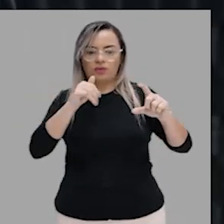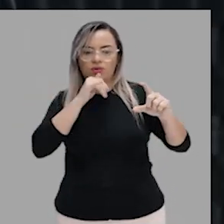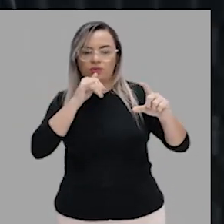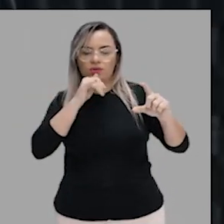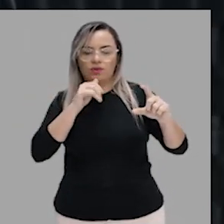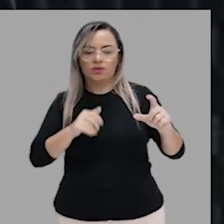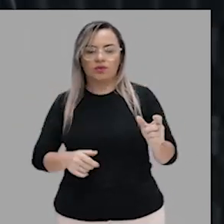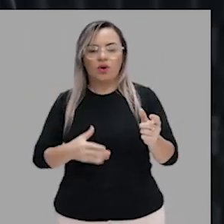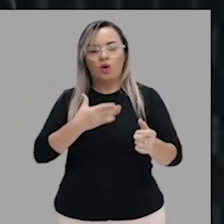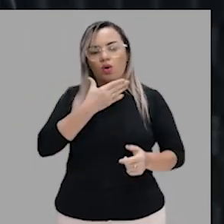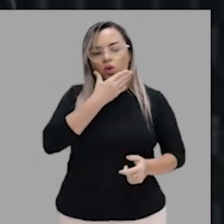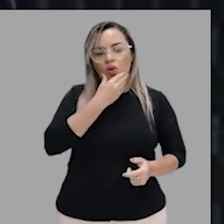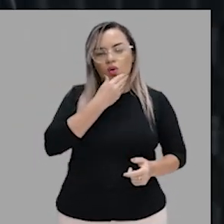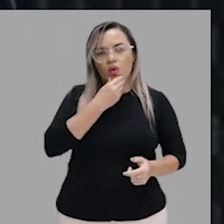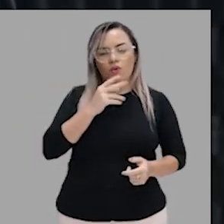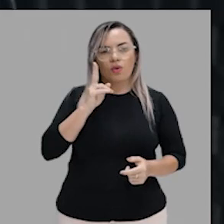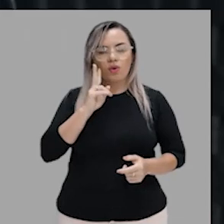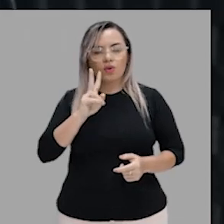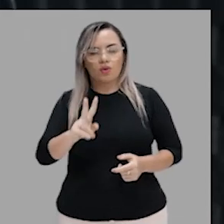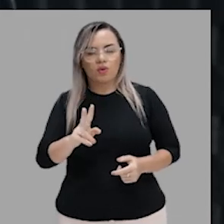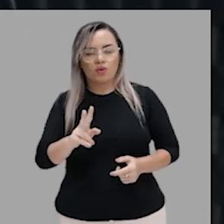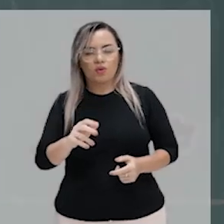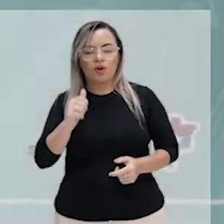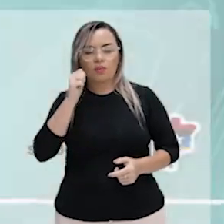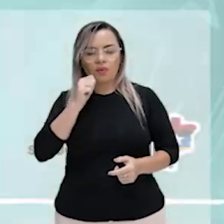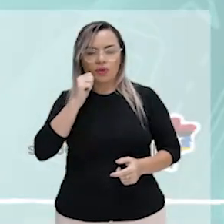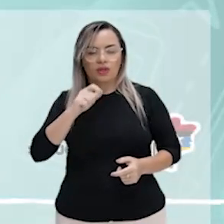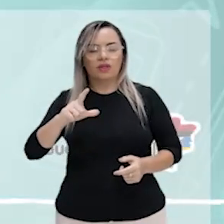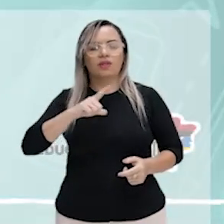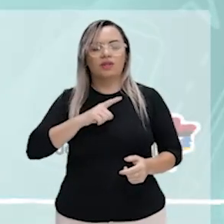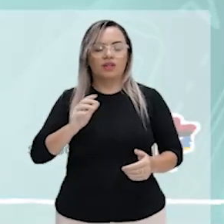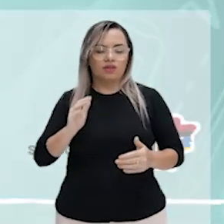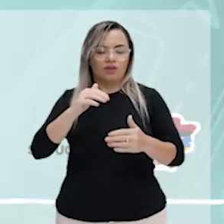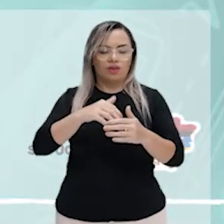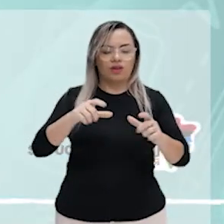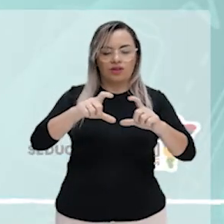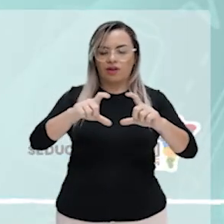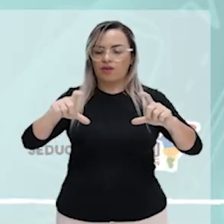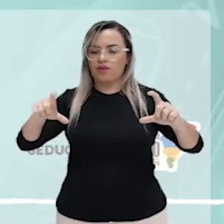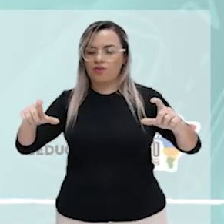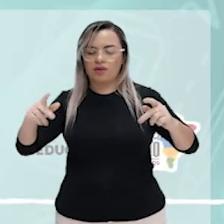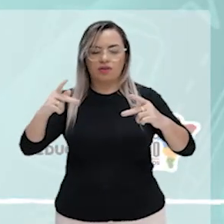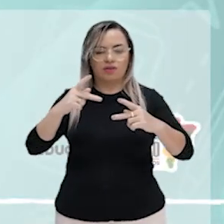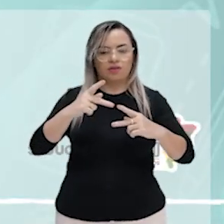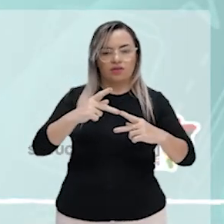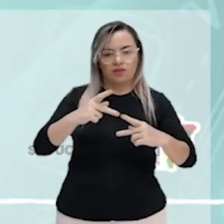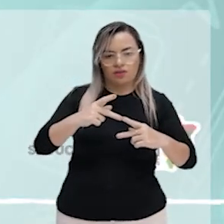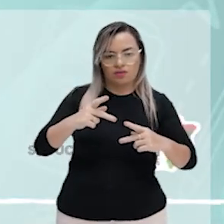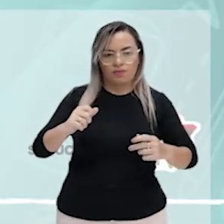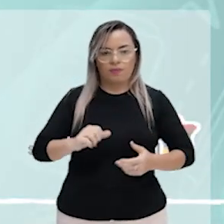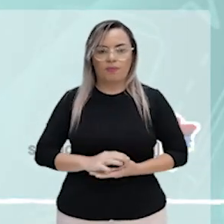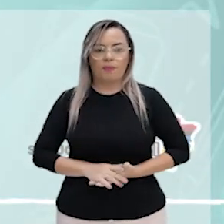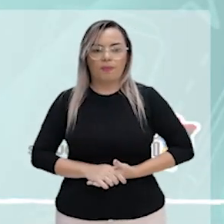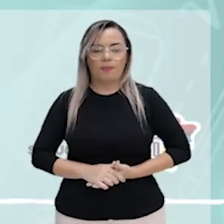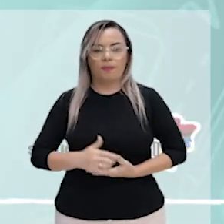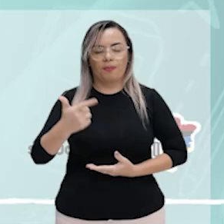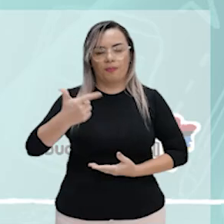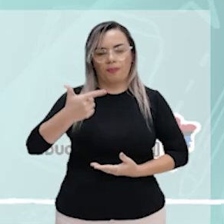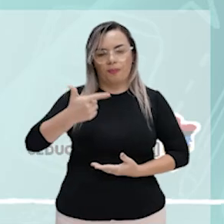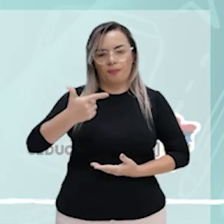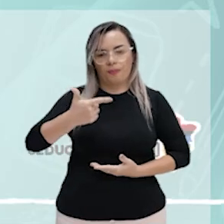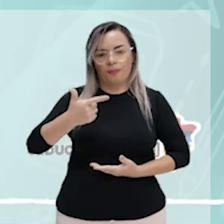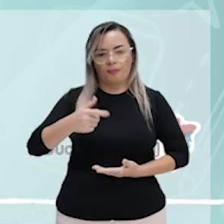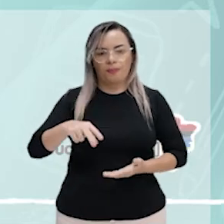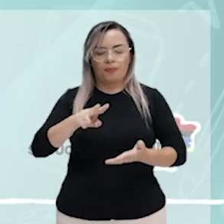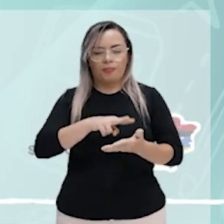uma preposição, tá bom? Agora, questão número dois. Há verbos cujo complemento pode resultar na